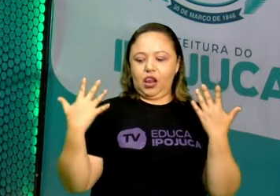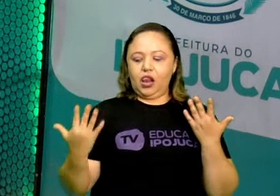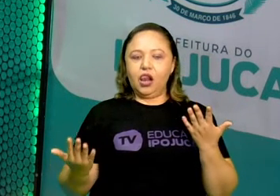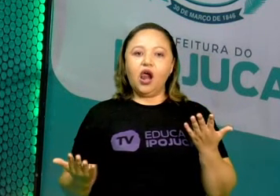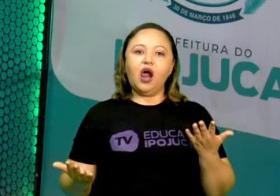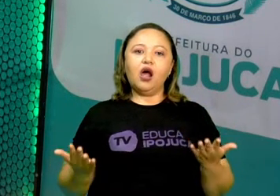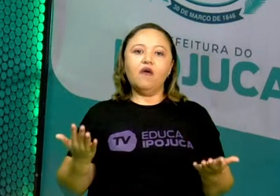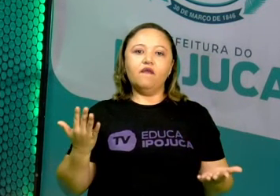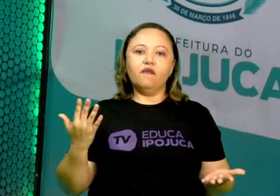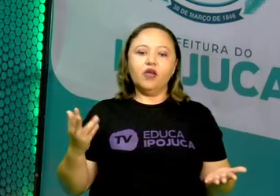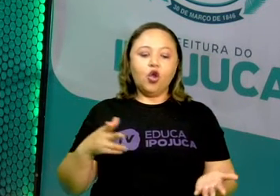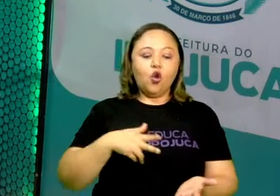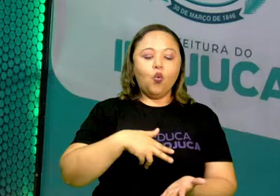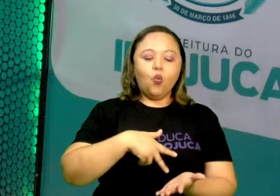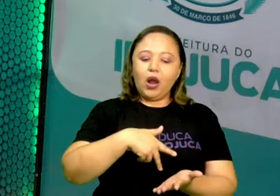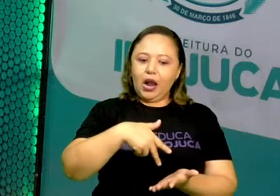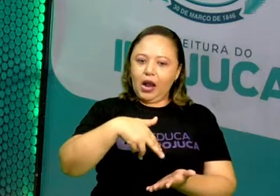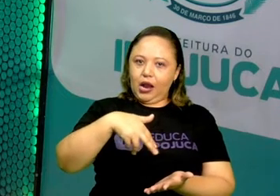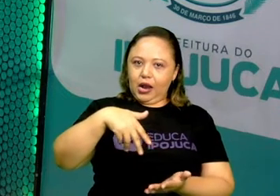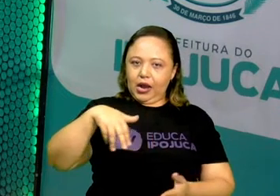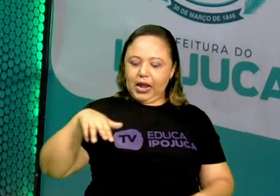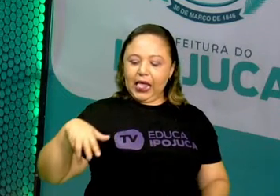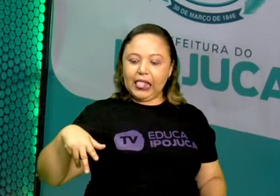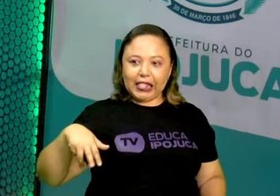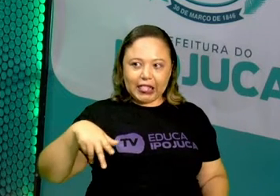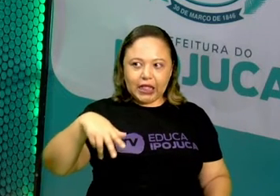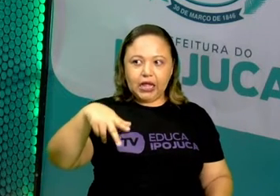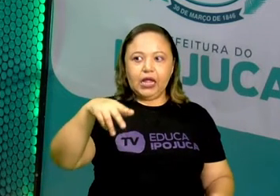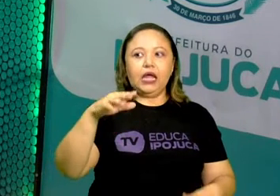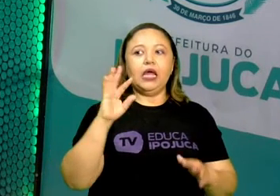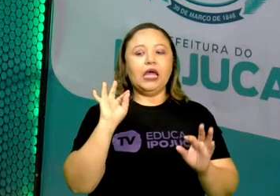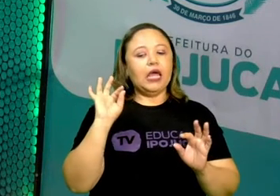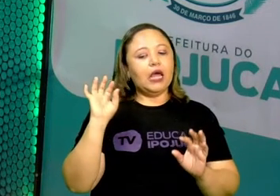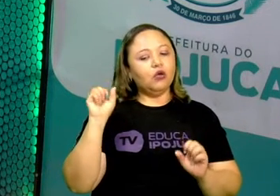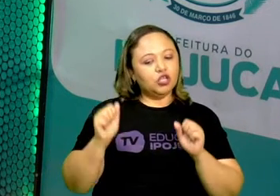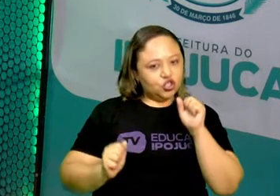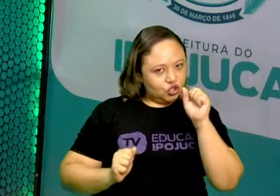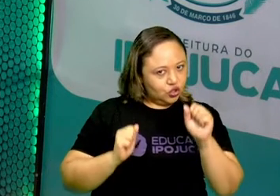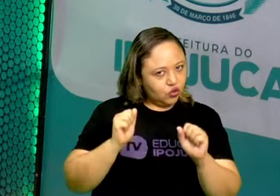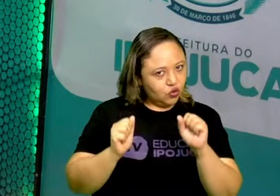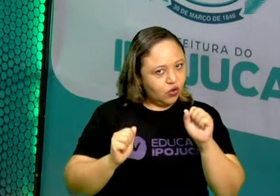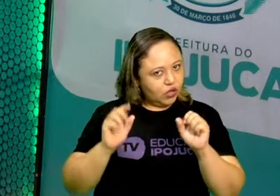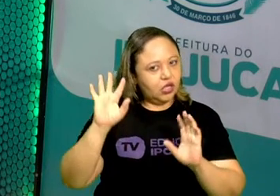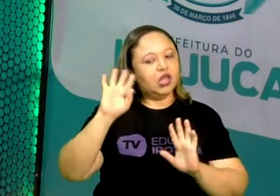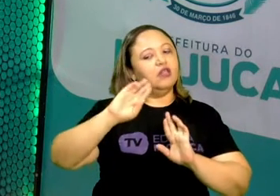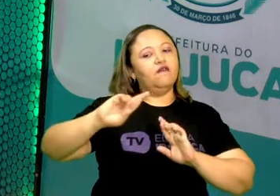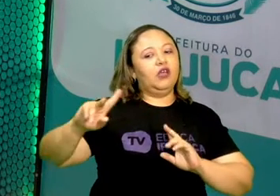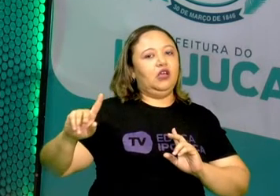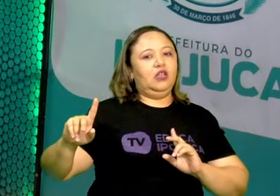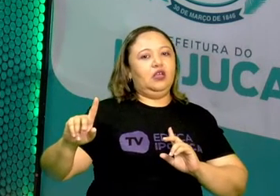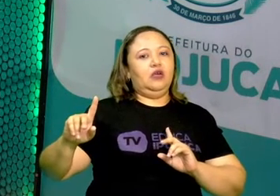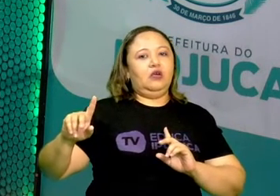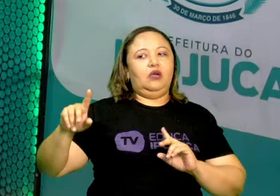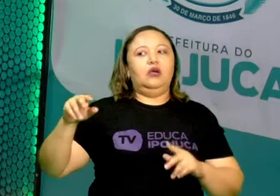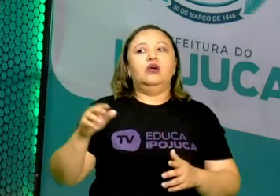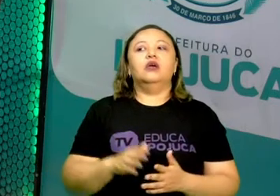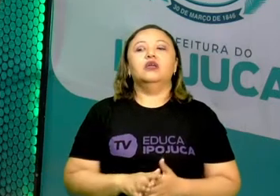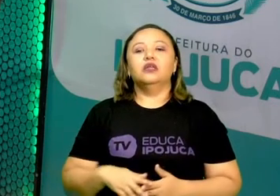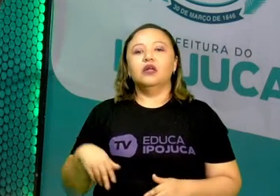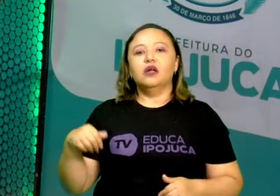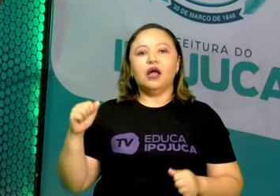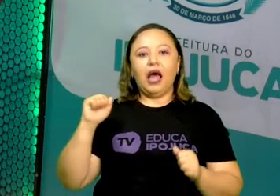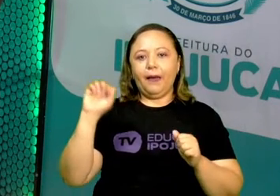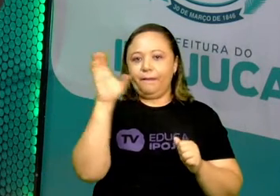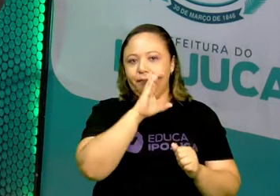O nosso caminhar é um movimento moderado. Quando a gente corre, é um movimento mais acelerado, um